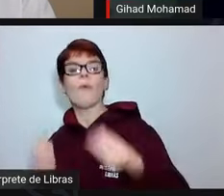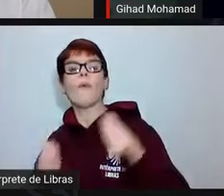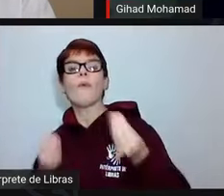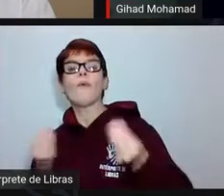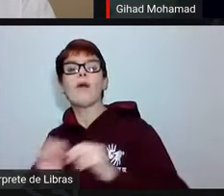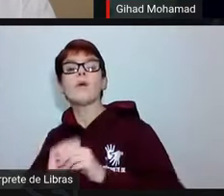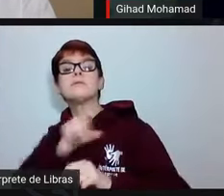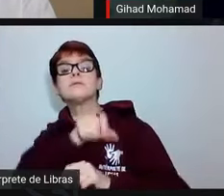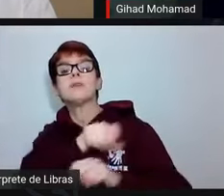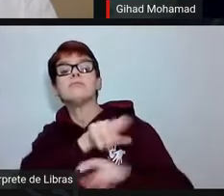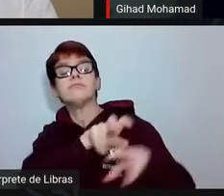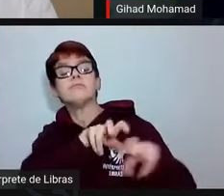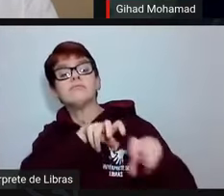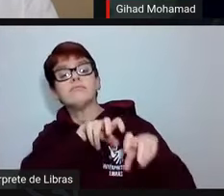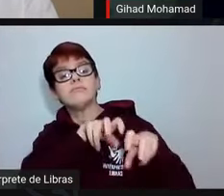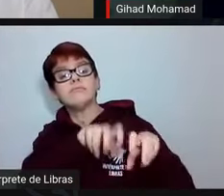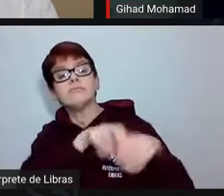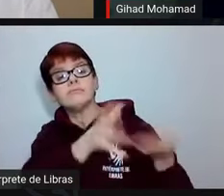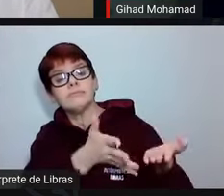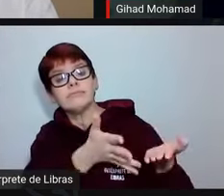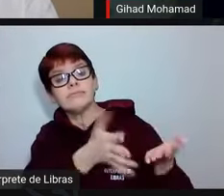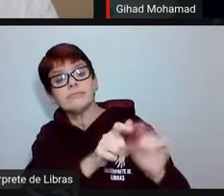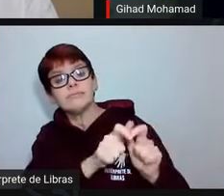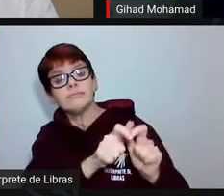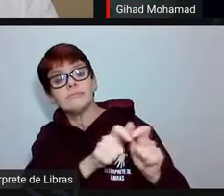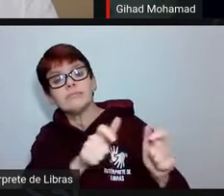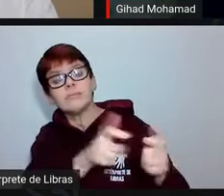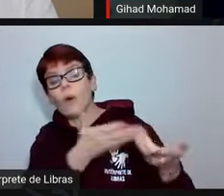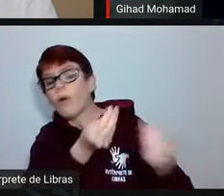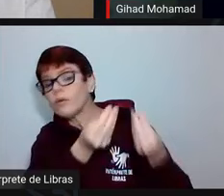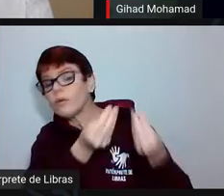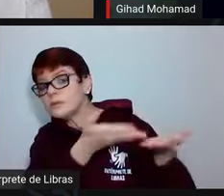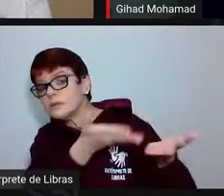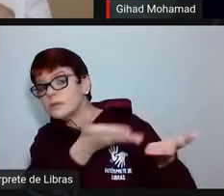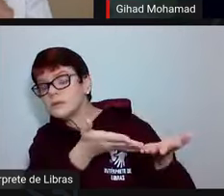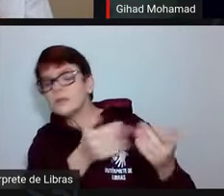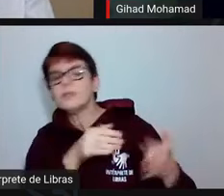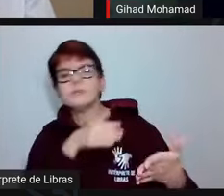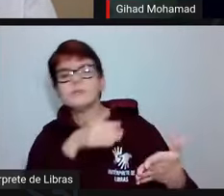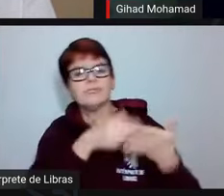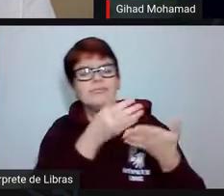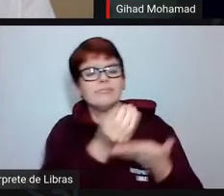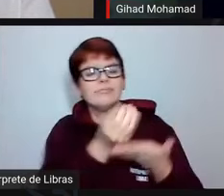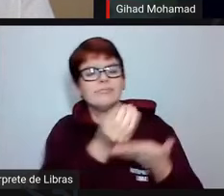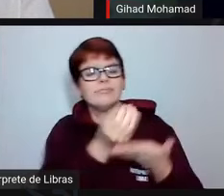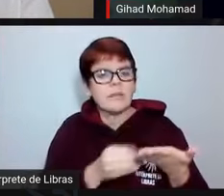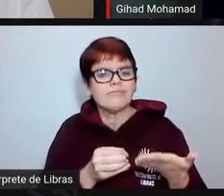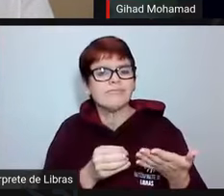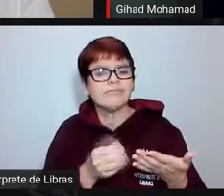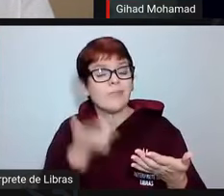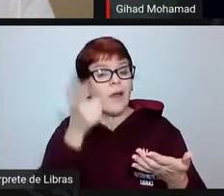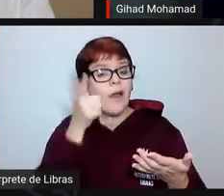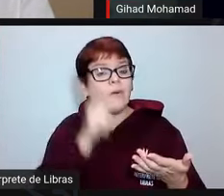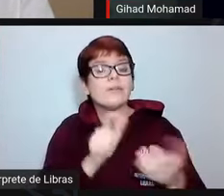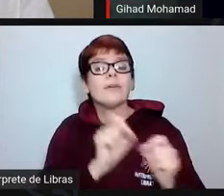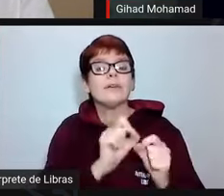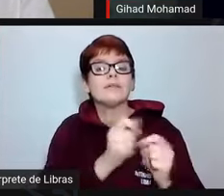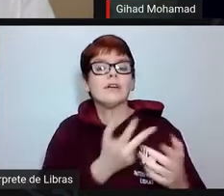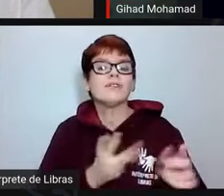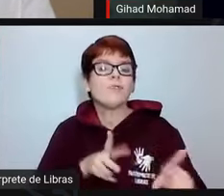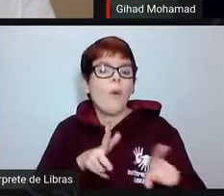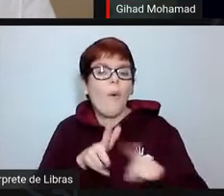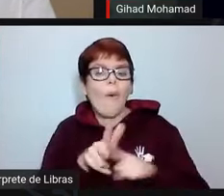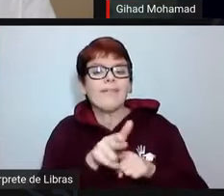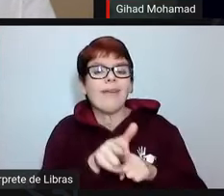Então, realmente, e a restrição orçamentária está nos levando a isso. Lamentavelmente,